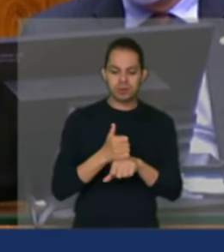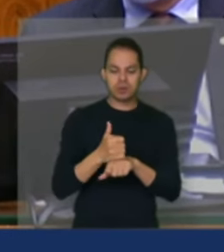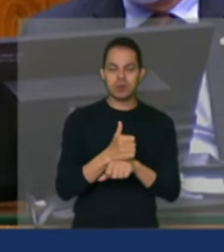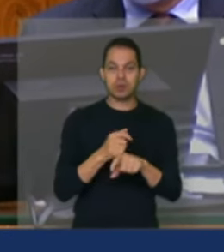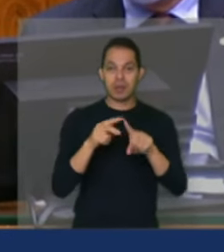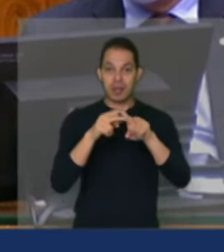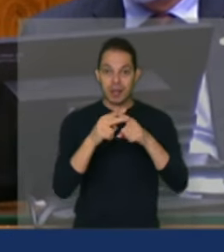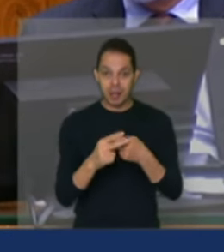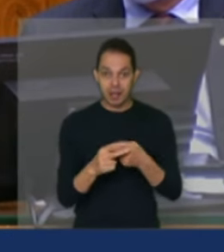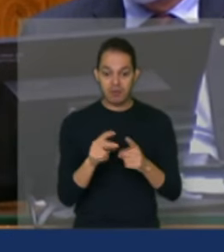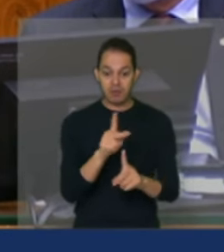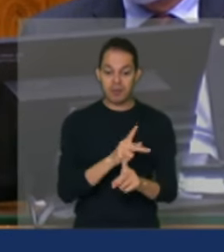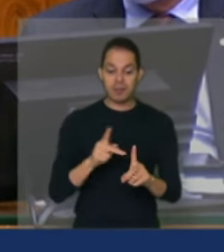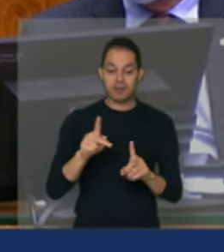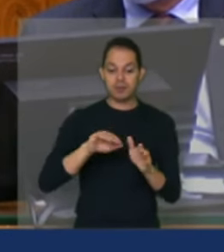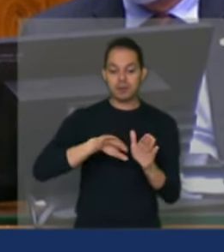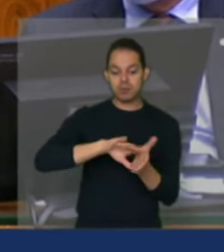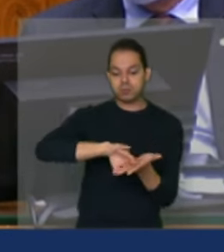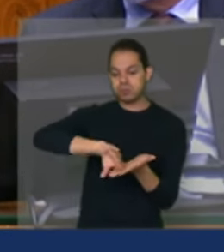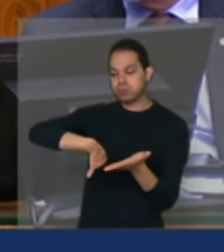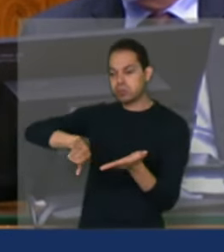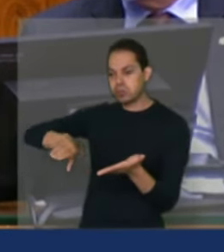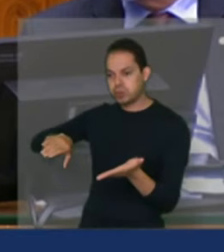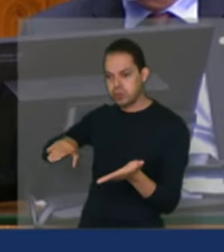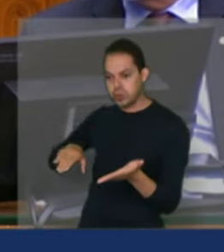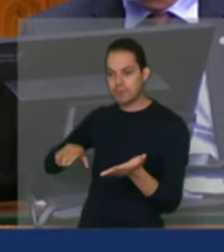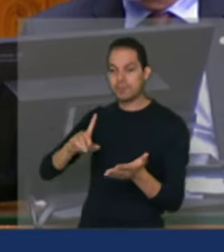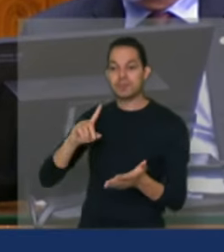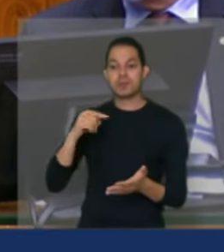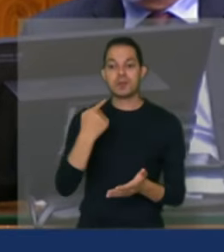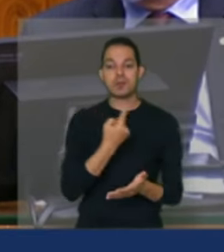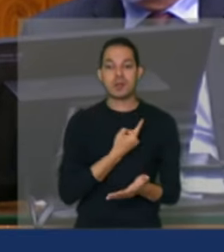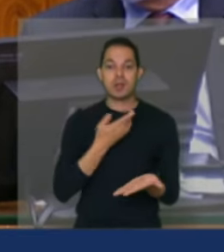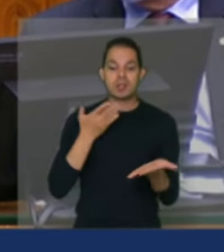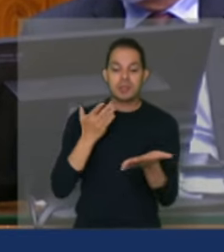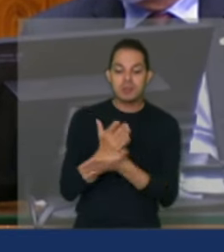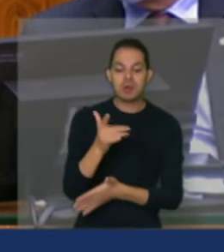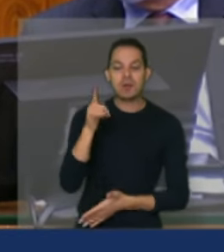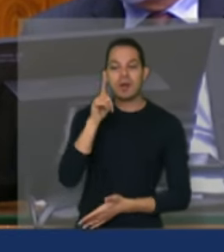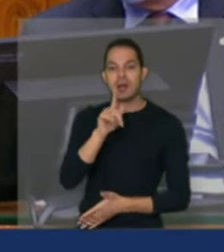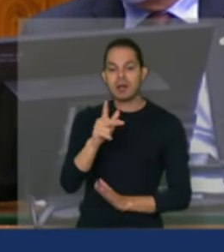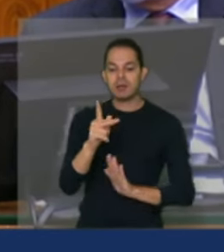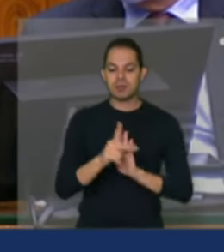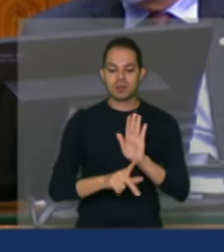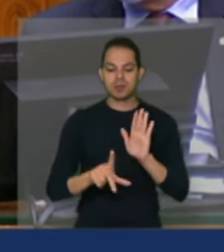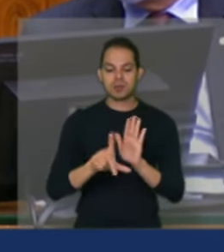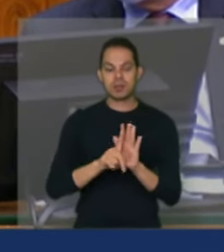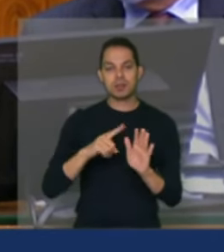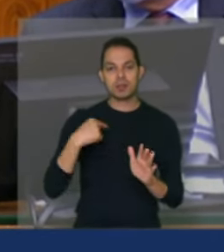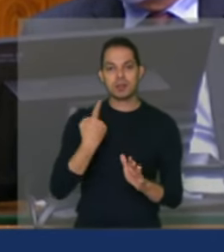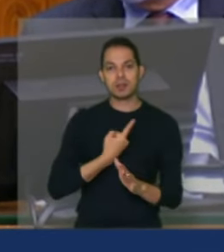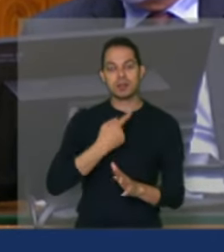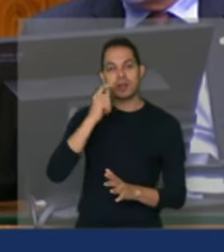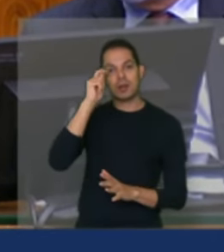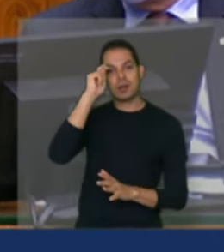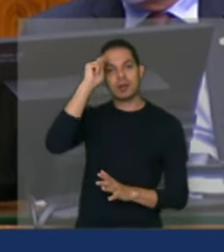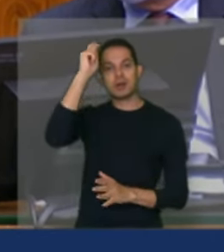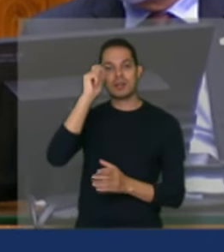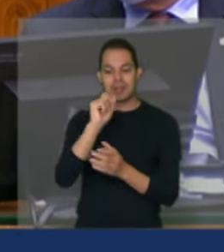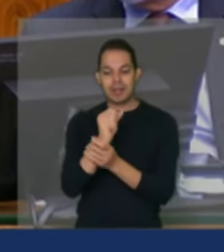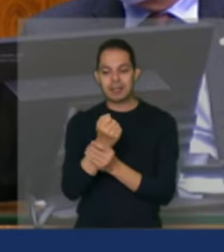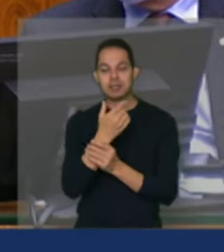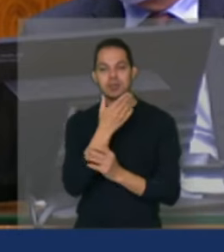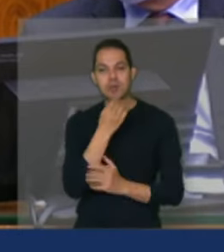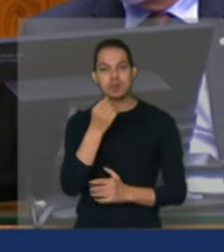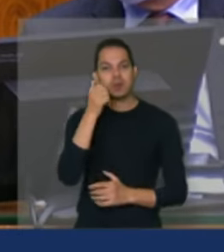previdência. Quando a gente aqui conseguiu aprovar o projeto de lei de nossa autoria para garantir que o agricultor e a agricultura